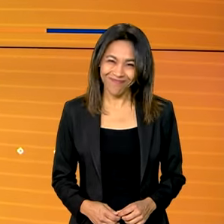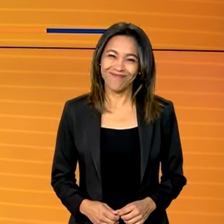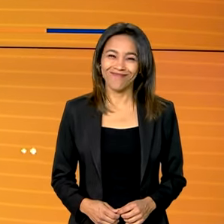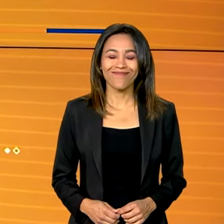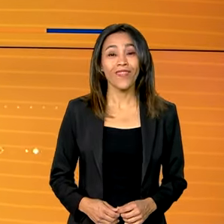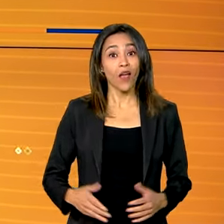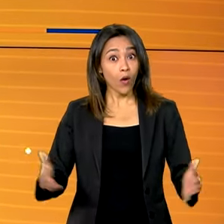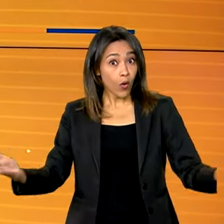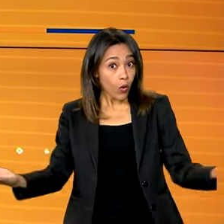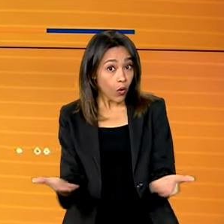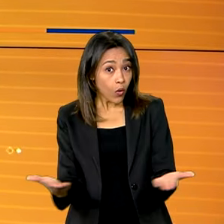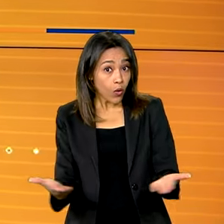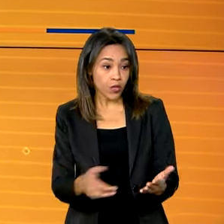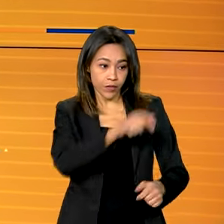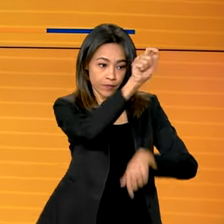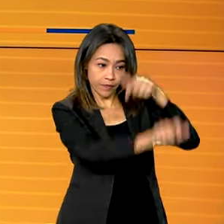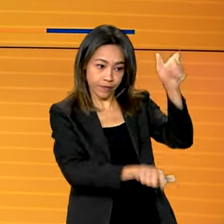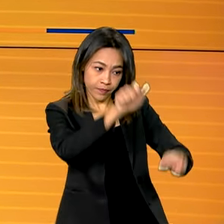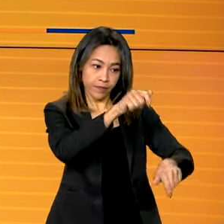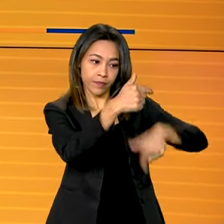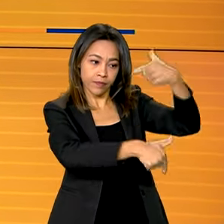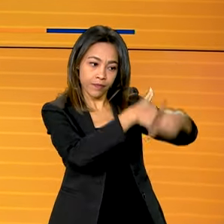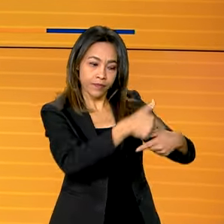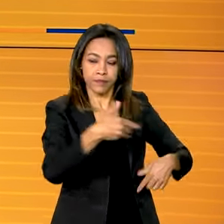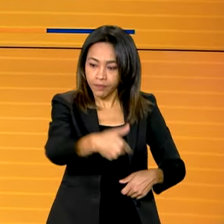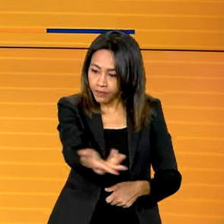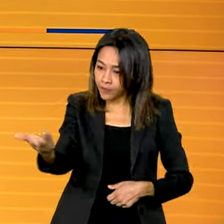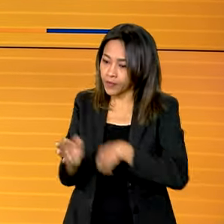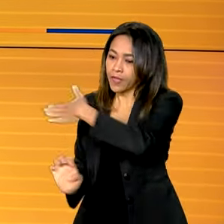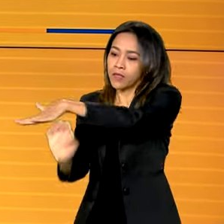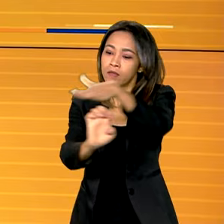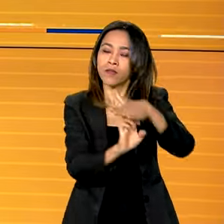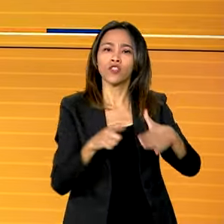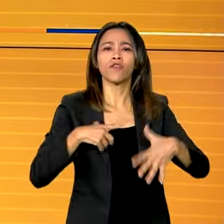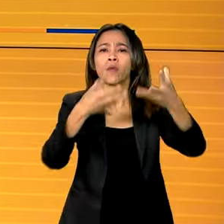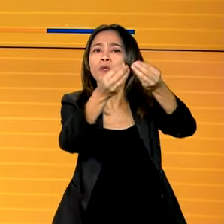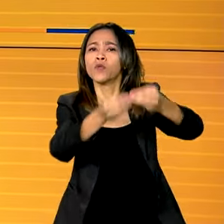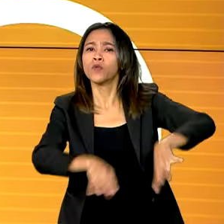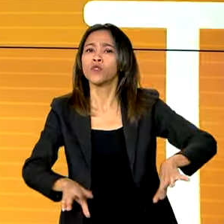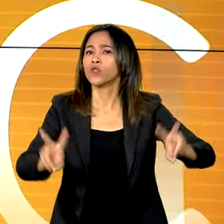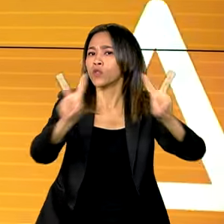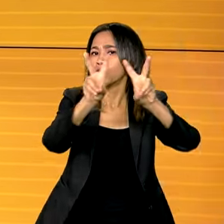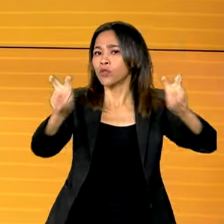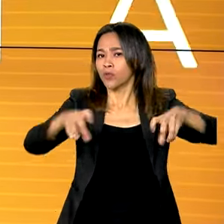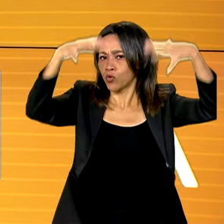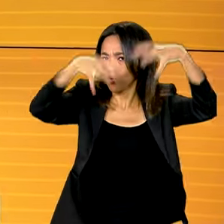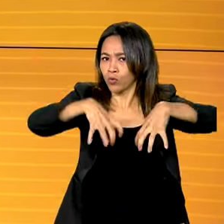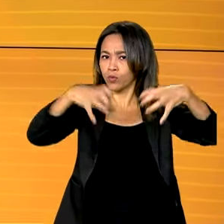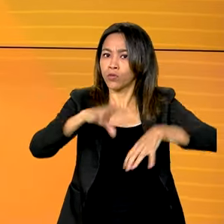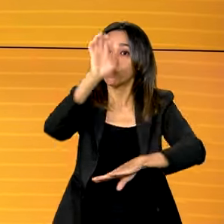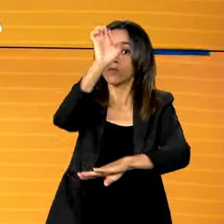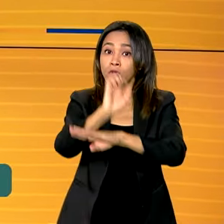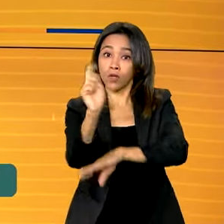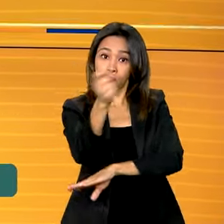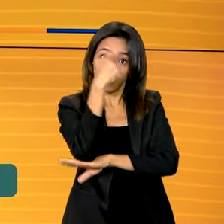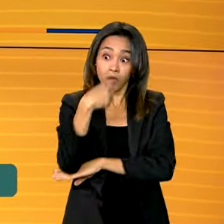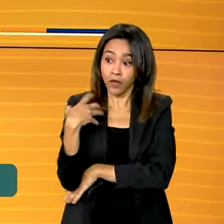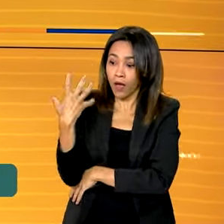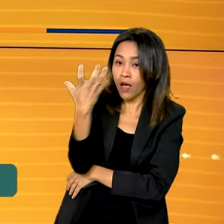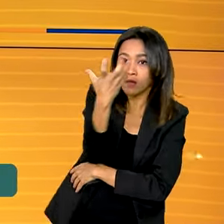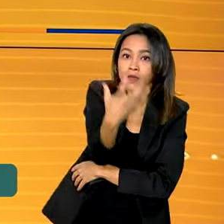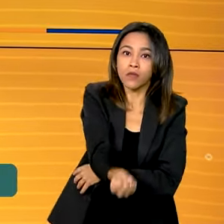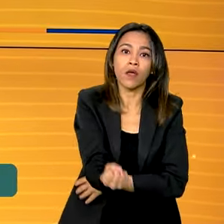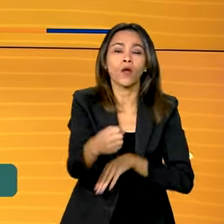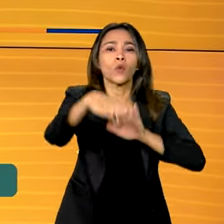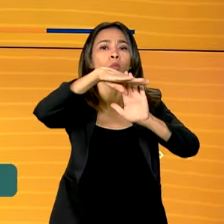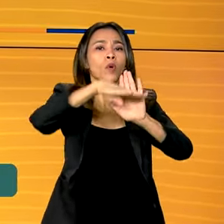A partir de hoje, os trabalhadores e as empresas atingidos pelas chuvas no Rio Grande do Sul, que aderiram ao Programa Emergencial de Apoio